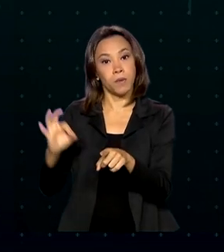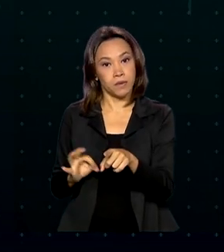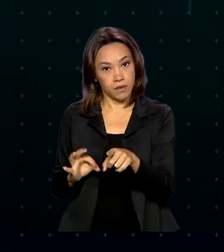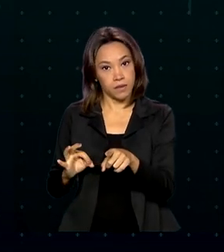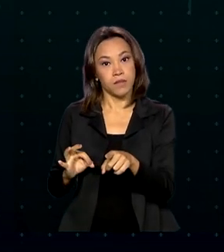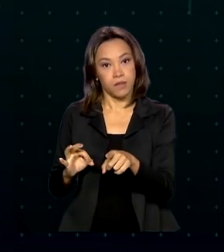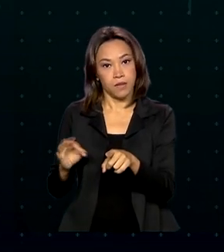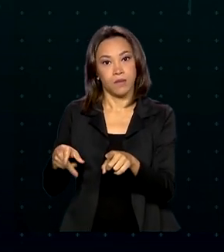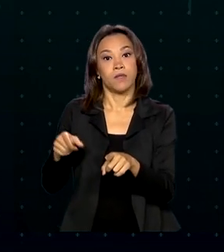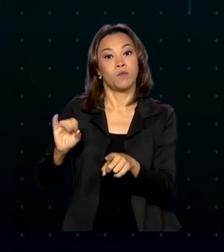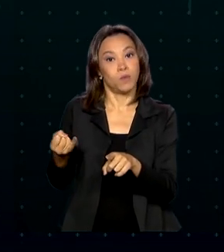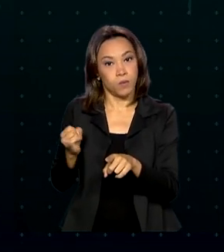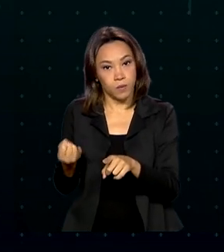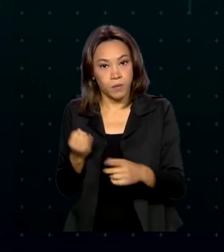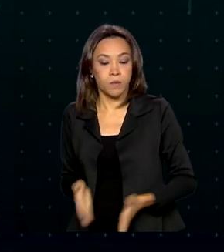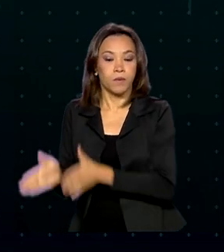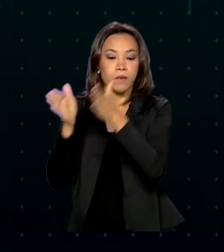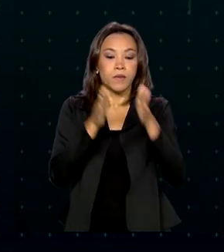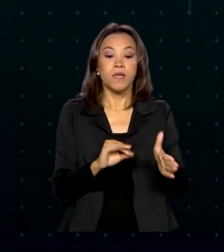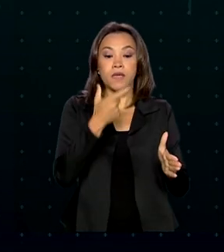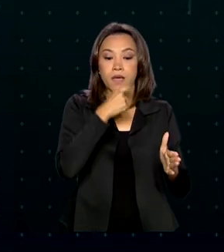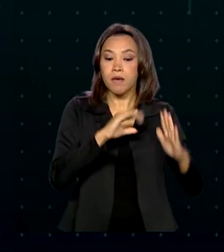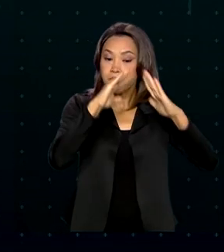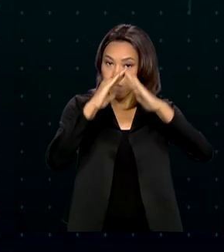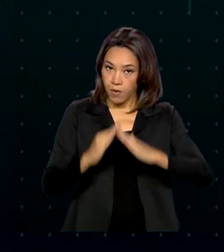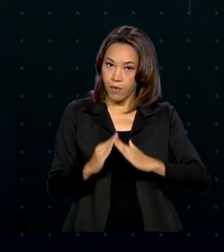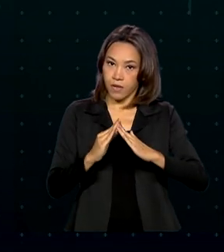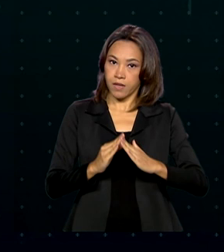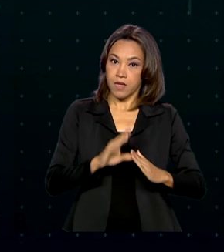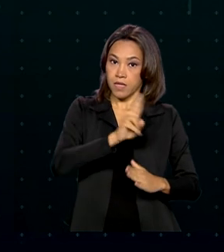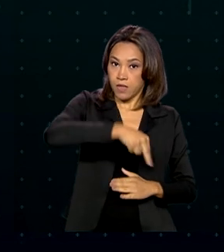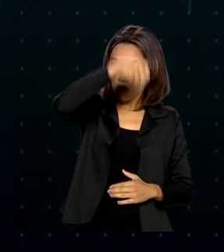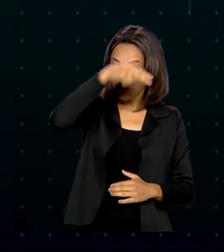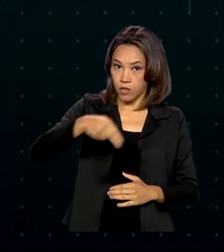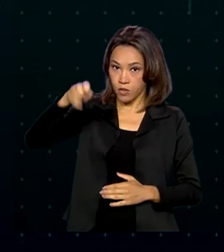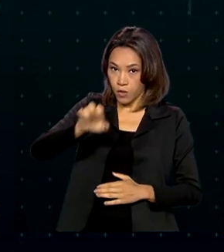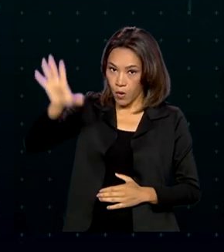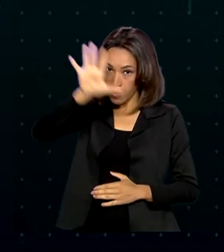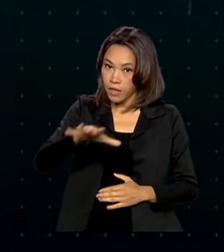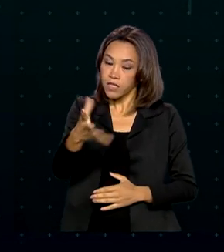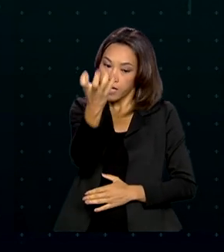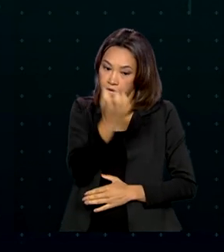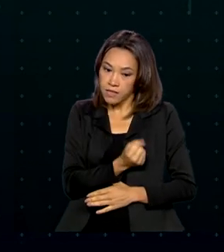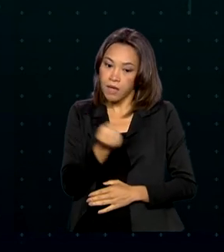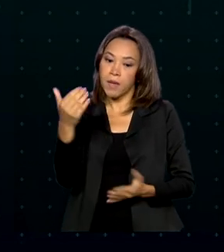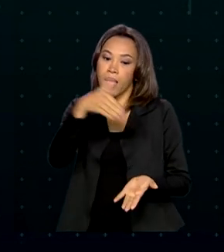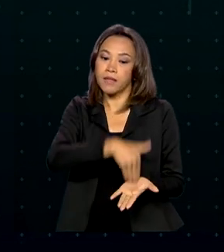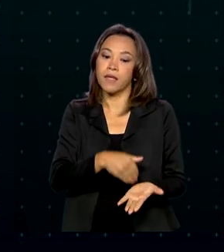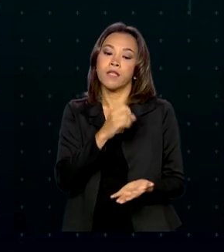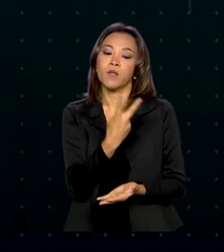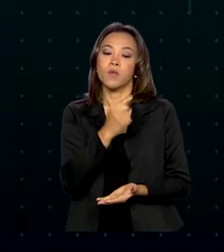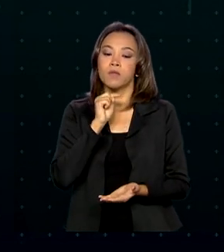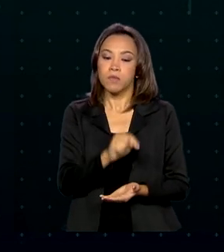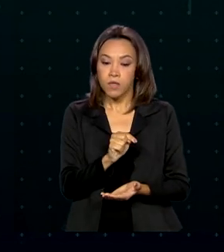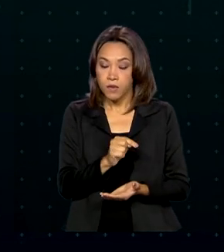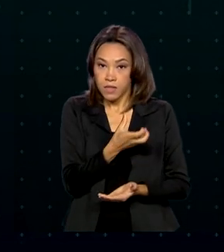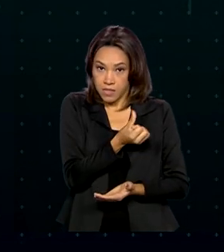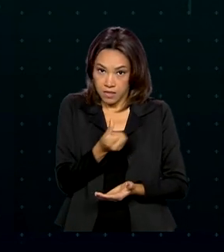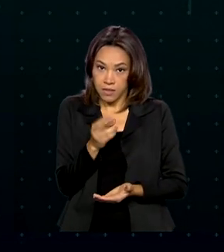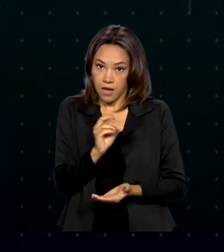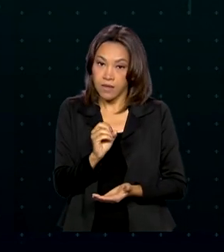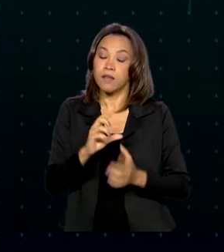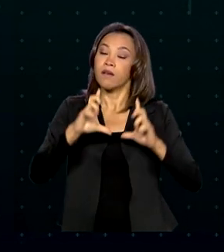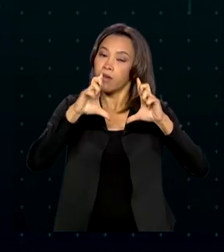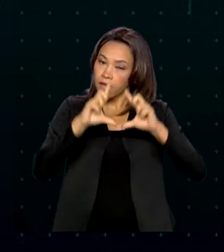de juros. E quem vive nessas regiões e recebe até R$ 2.600 terá os juros reduzidos em